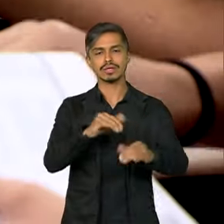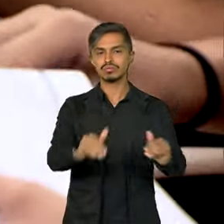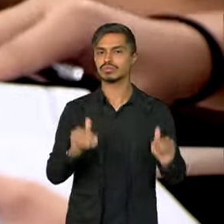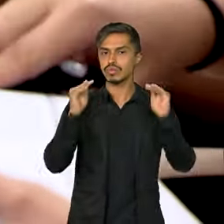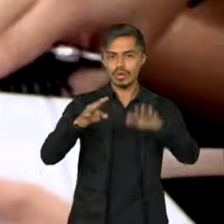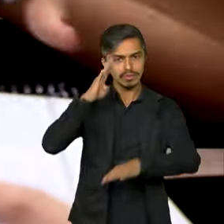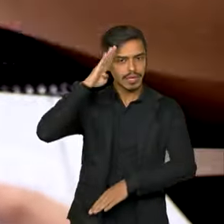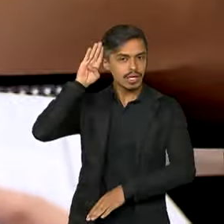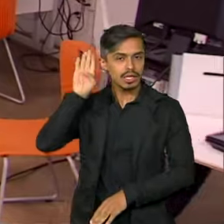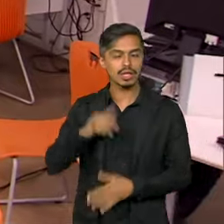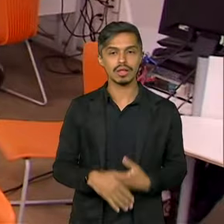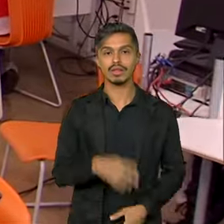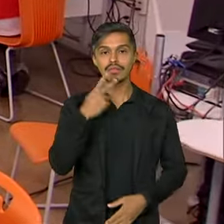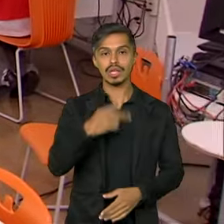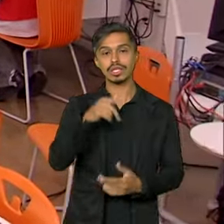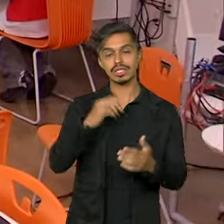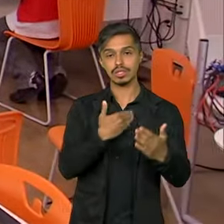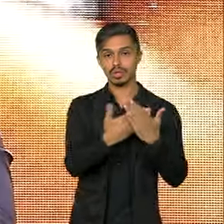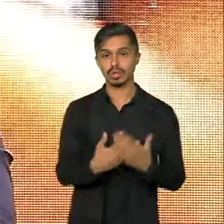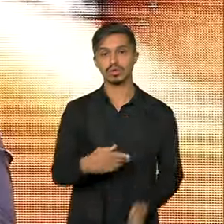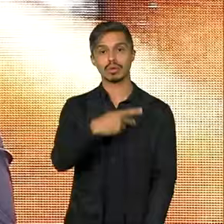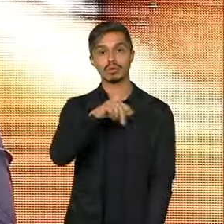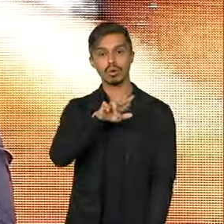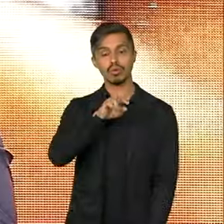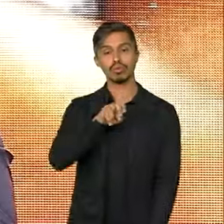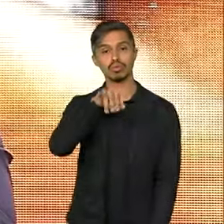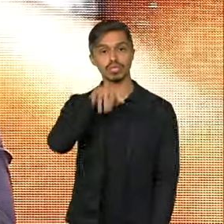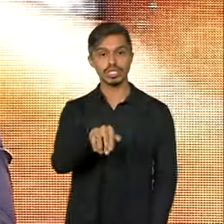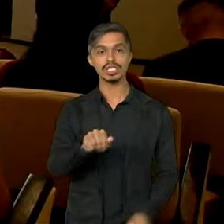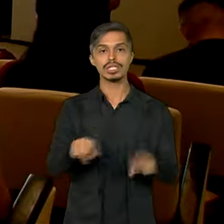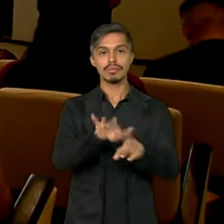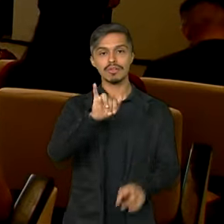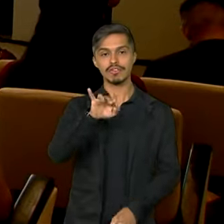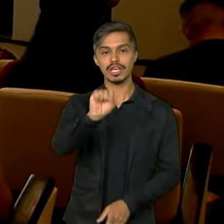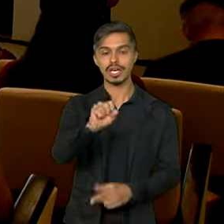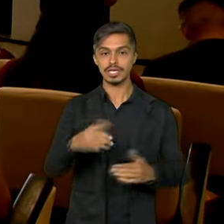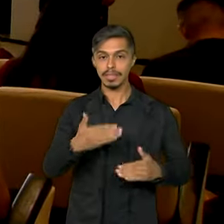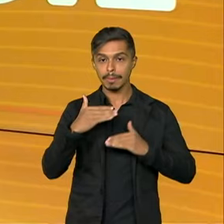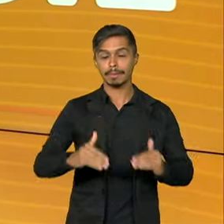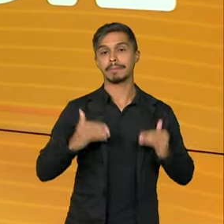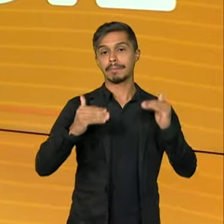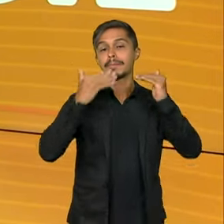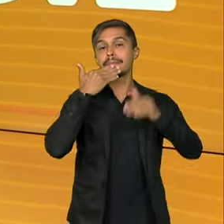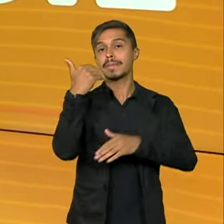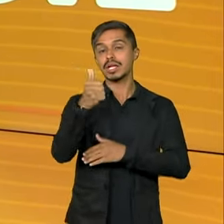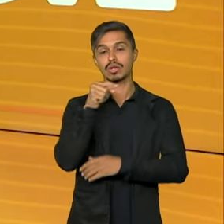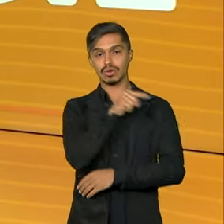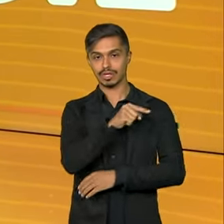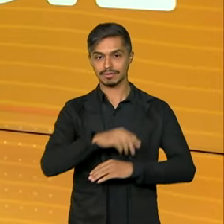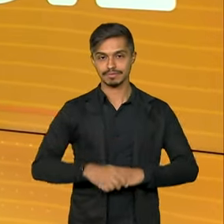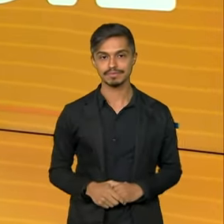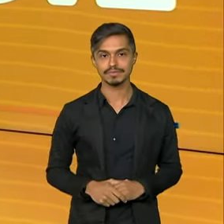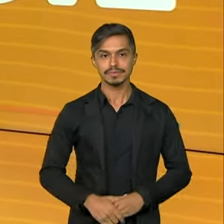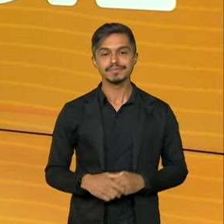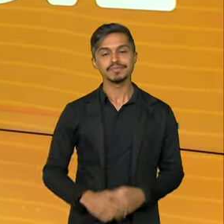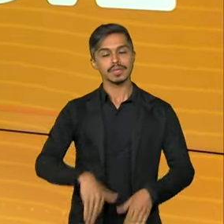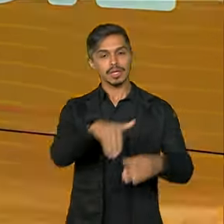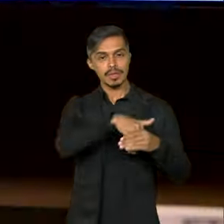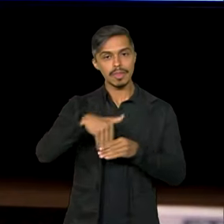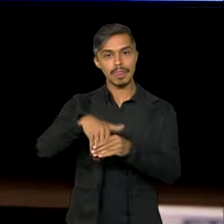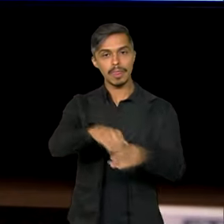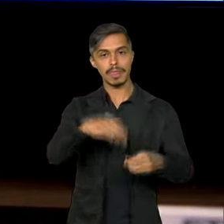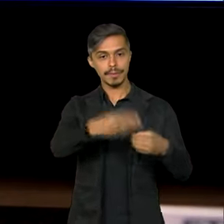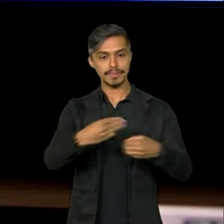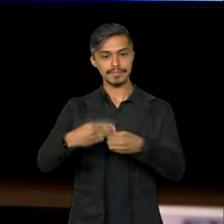cotistas e estudantes do Prouni e Fies tiveram melhor desempenho no ensino superior. Eleições municipais. Ministério da